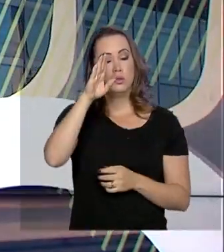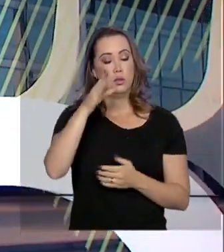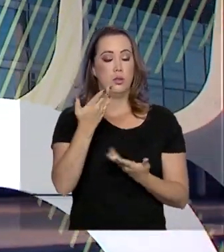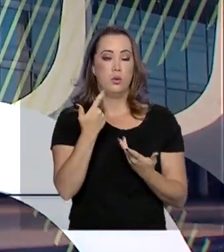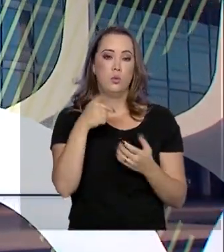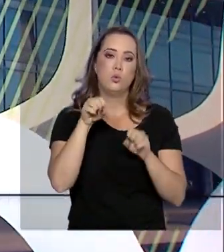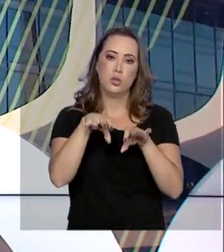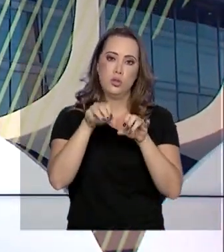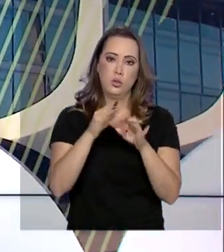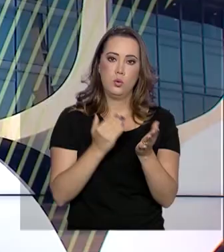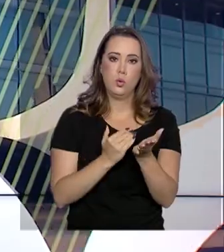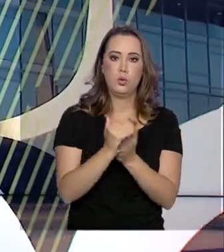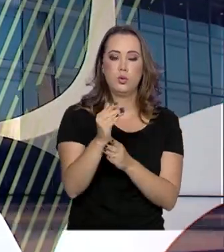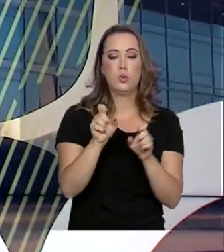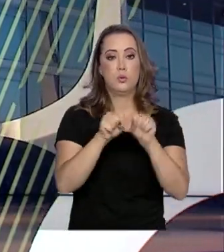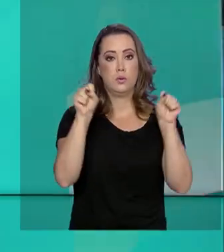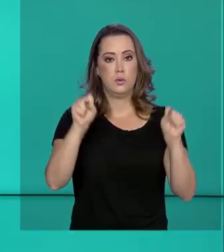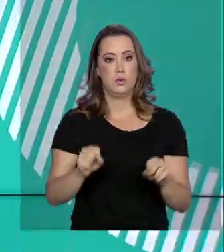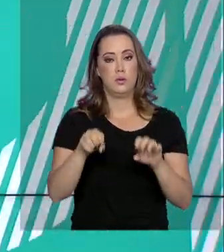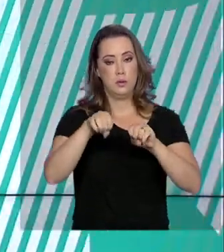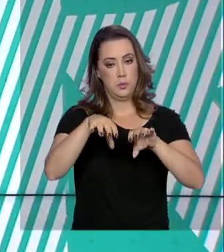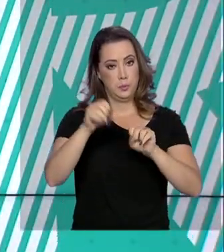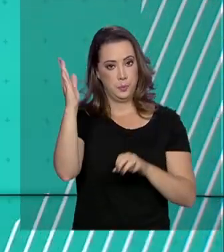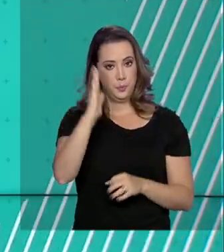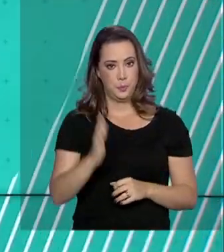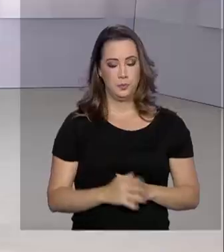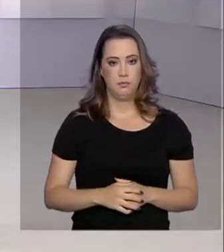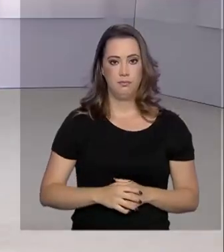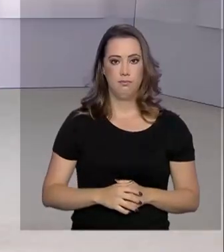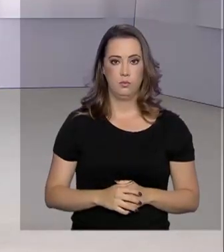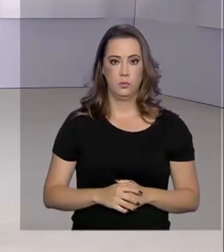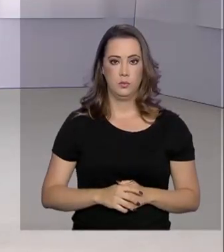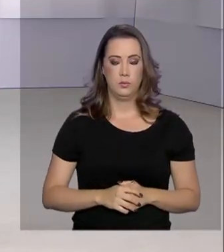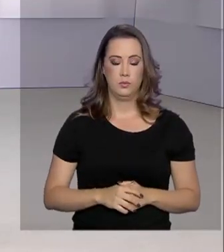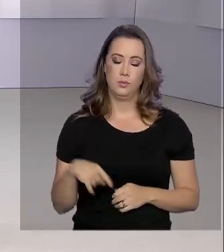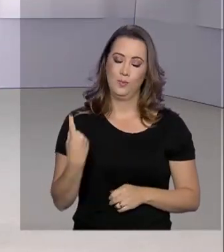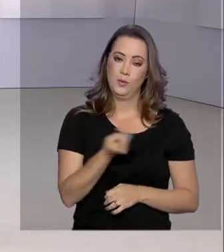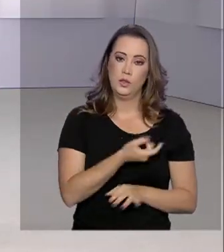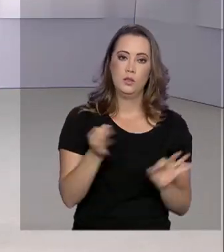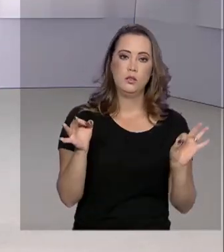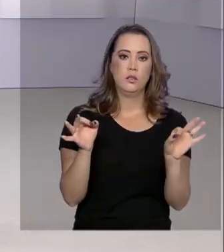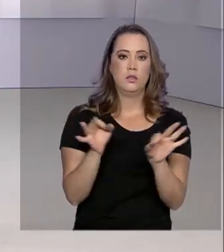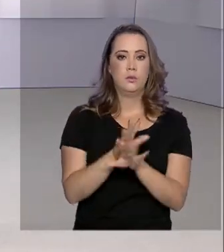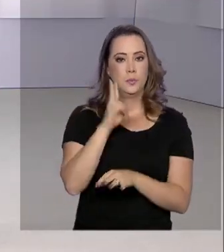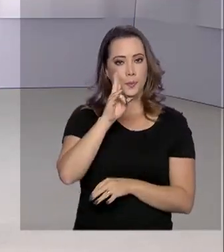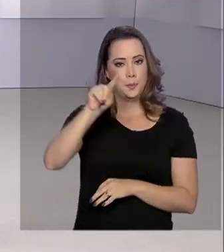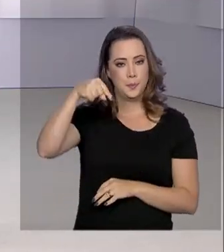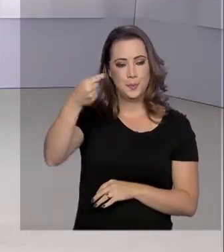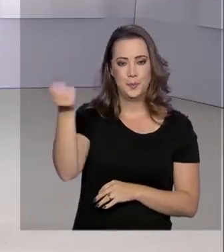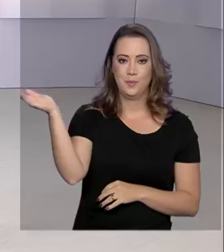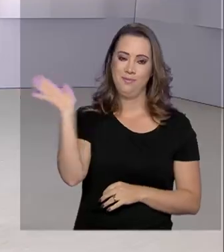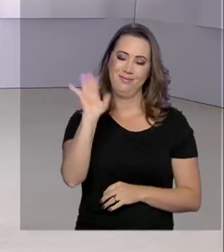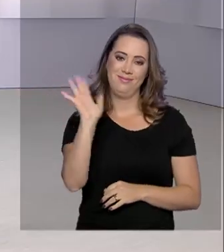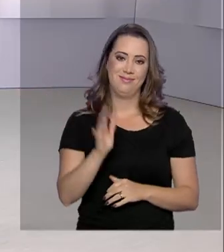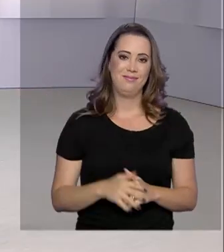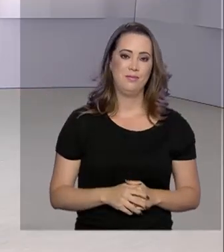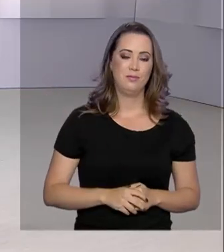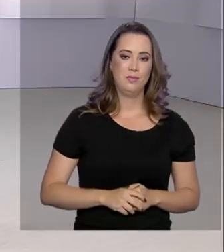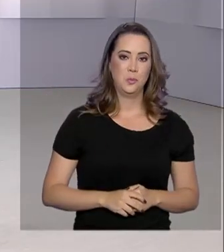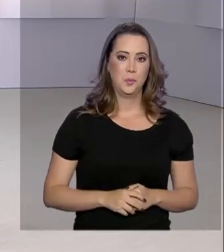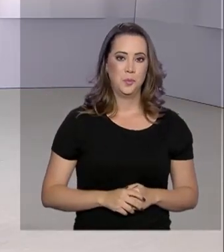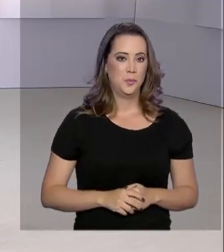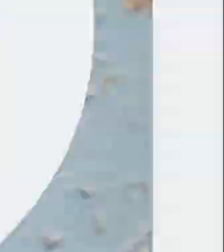estiver ativa no sistema educacional brasileiro. A gente fica por aqui. Nos vemos na próxima edição. Até lá!